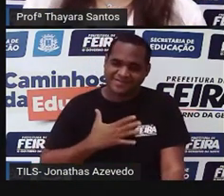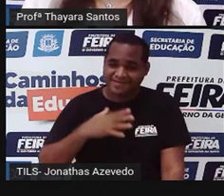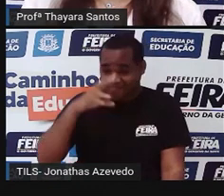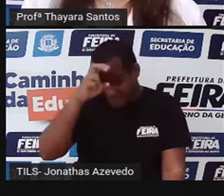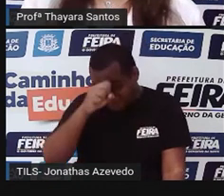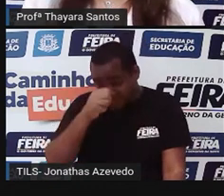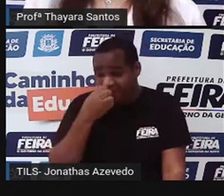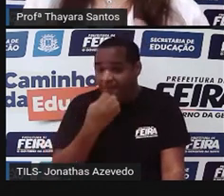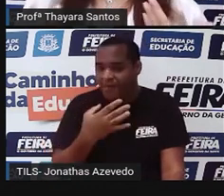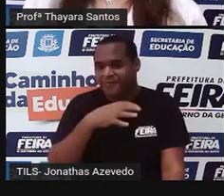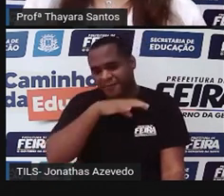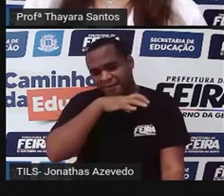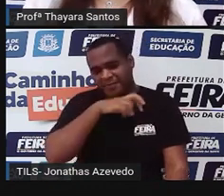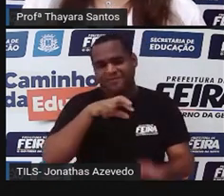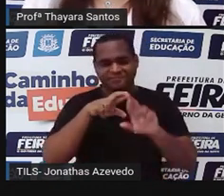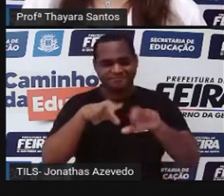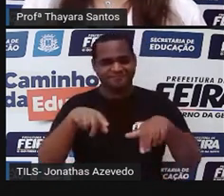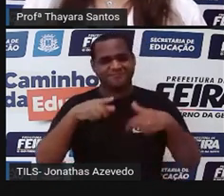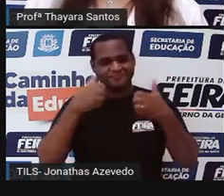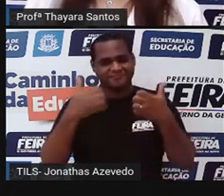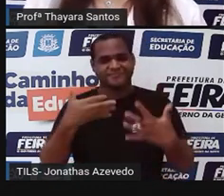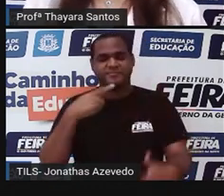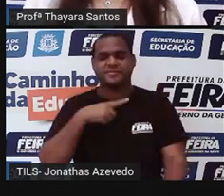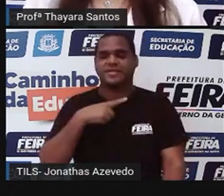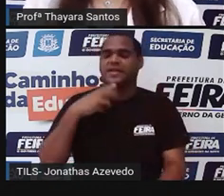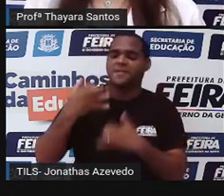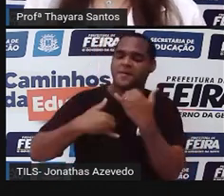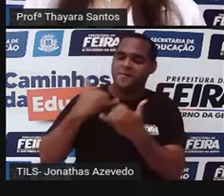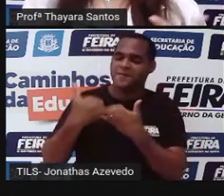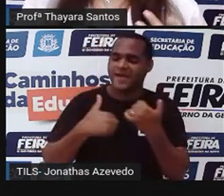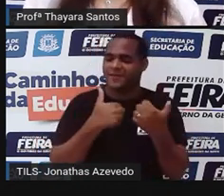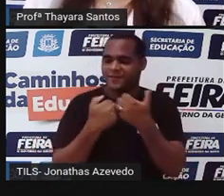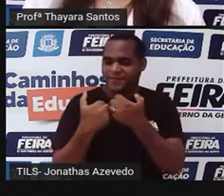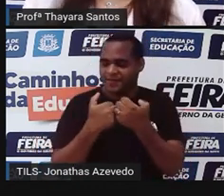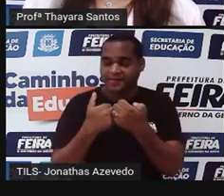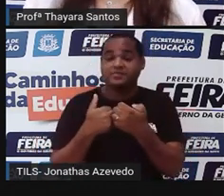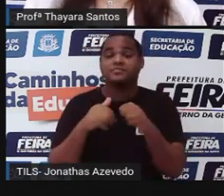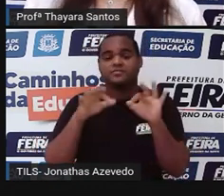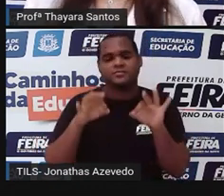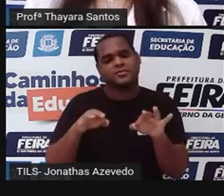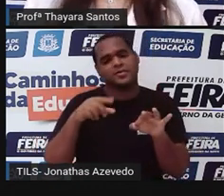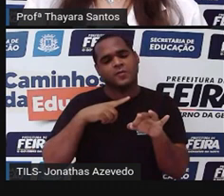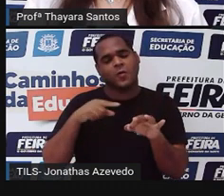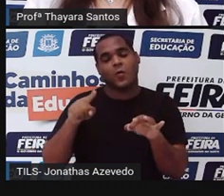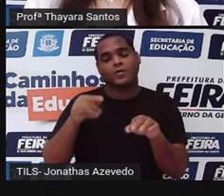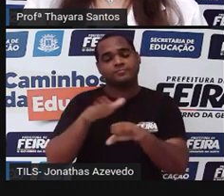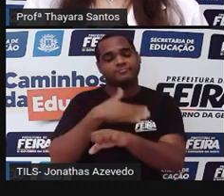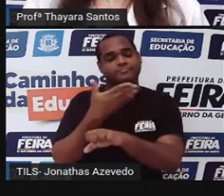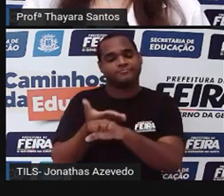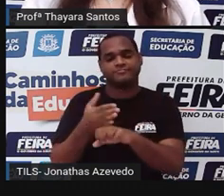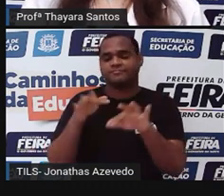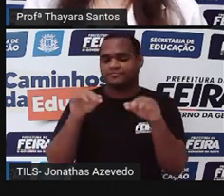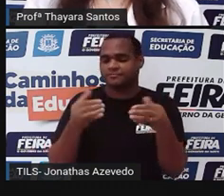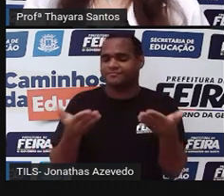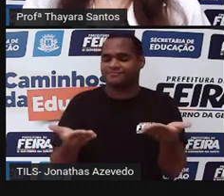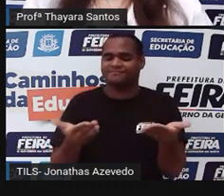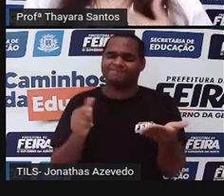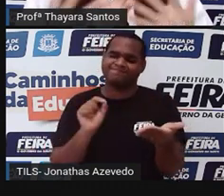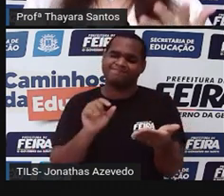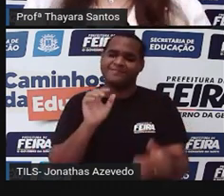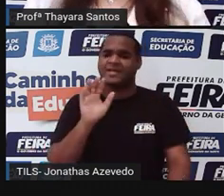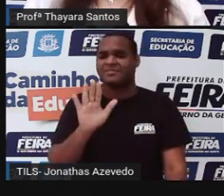muito sobre esses animais. Se divirtam enquanto estiverem aí fazendo o joguinho. E por hoje, a gente vai ficar por aqui. Mas,